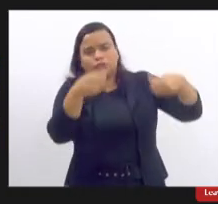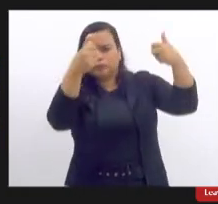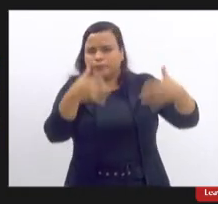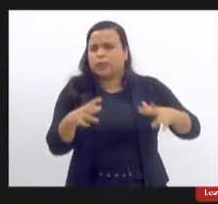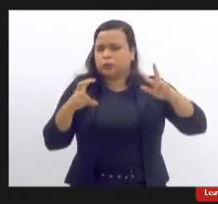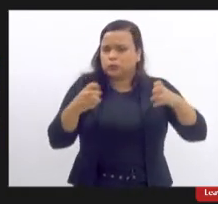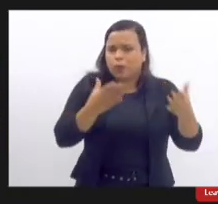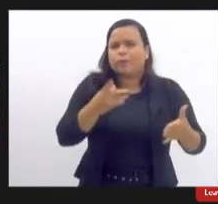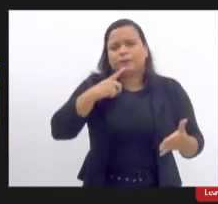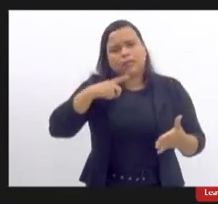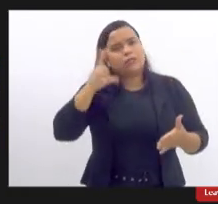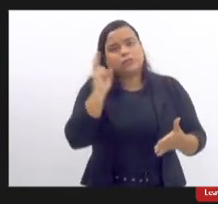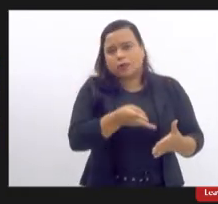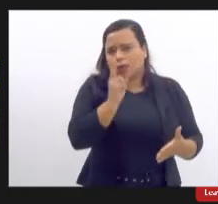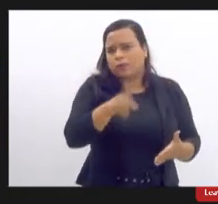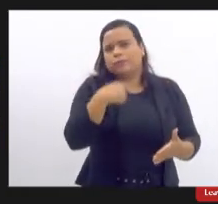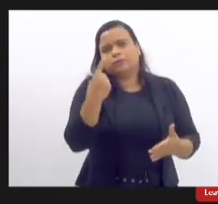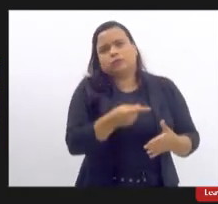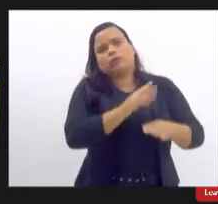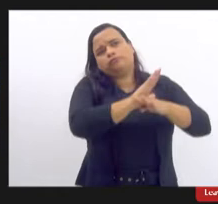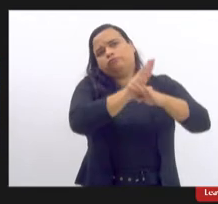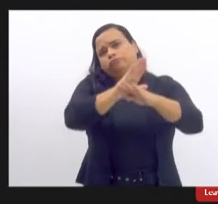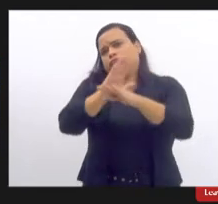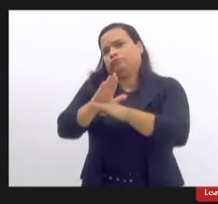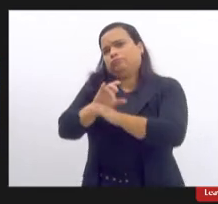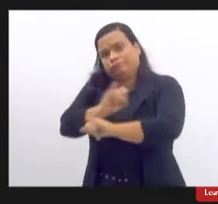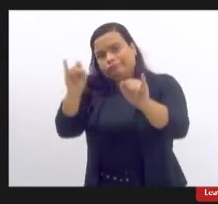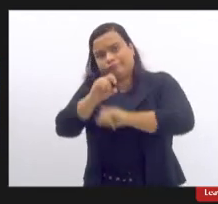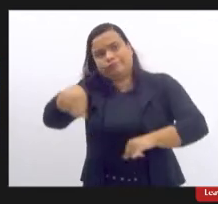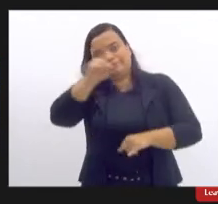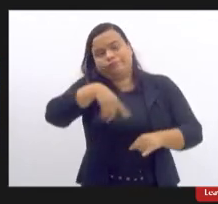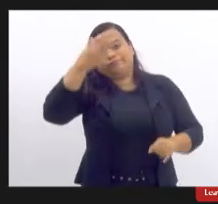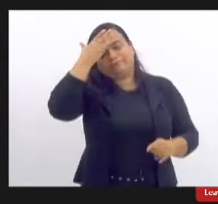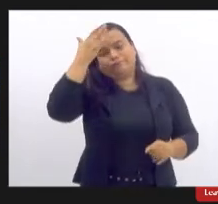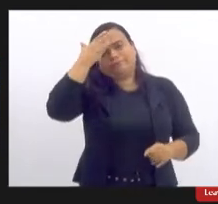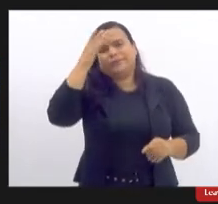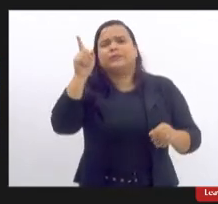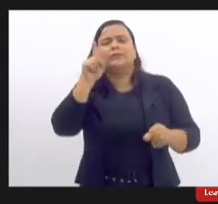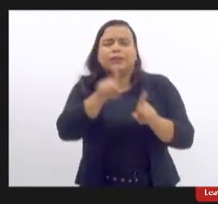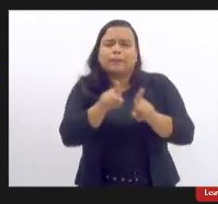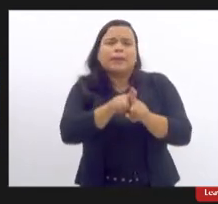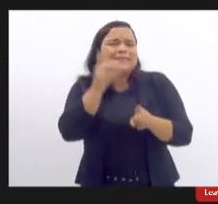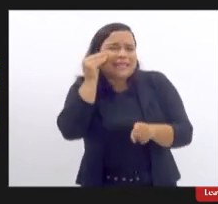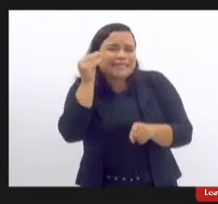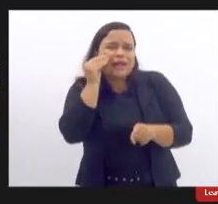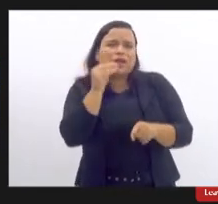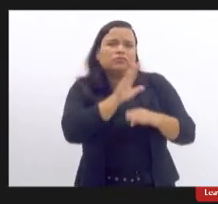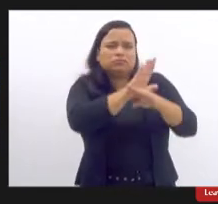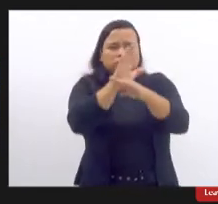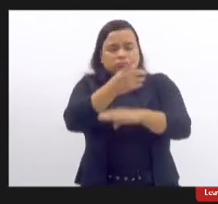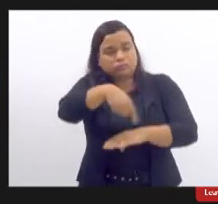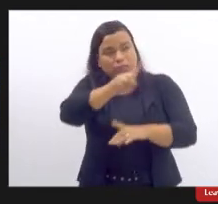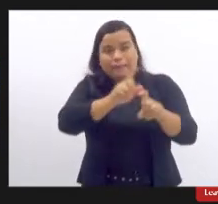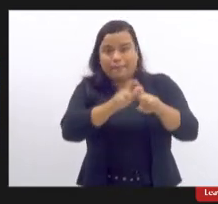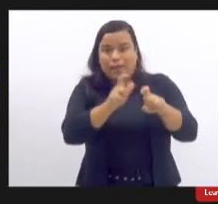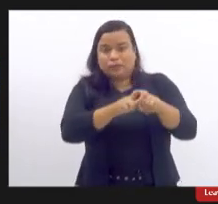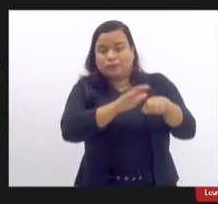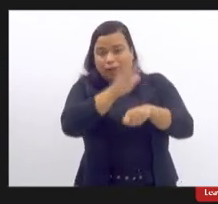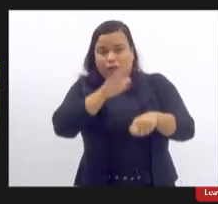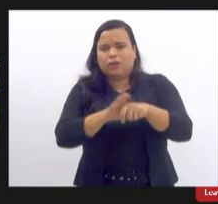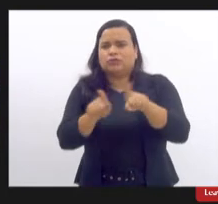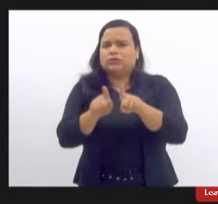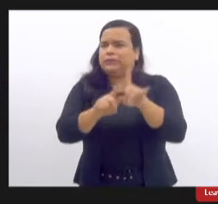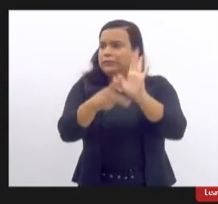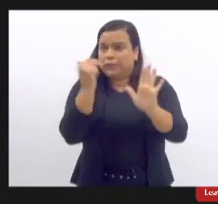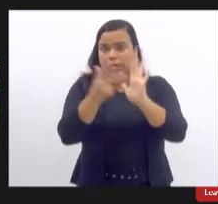assunto para a gente poder divulgar isso e tentar abordar uma quantidade maior de médicos e cirurgiões plásticos